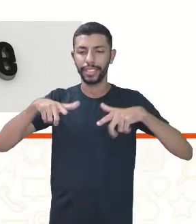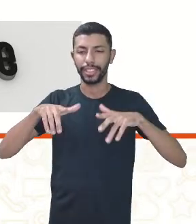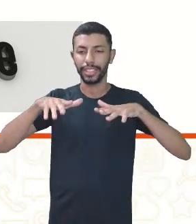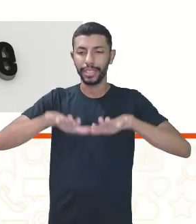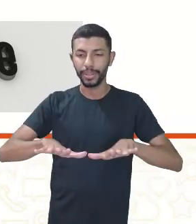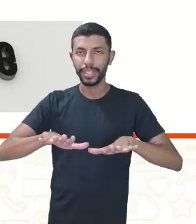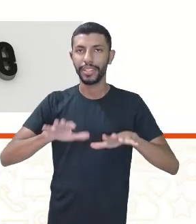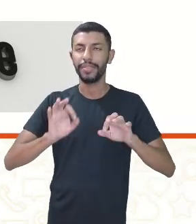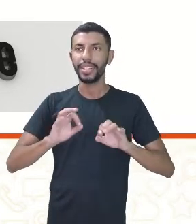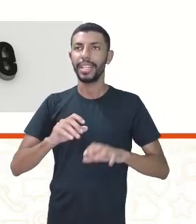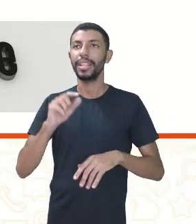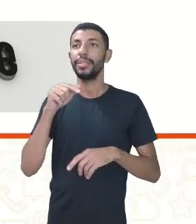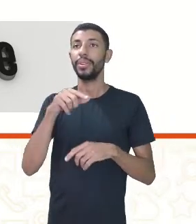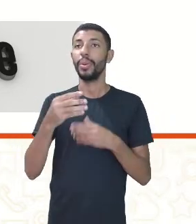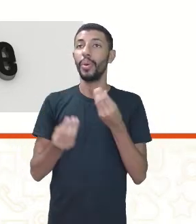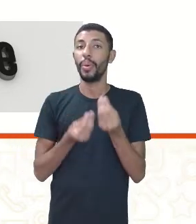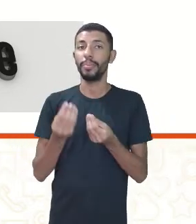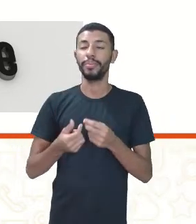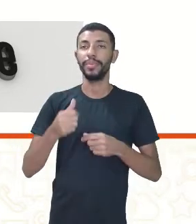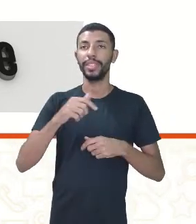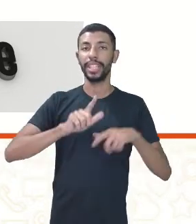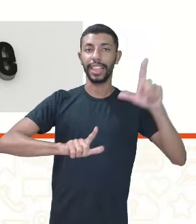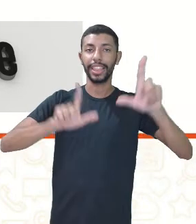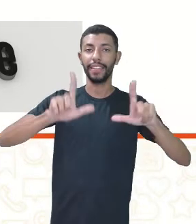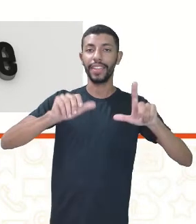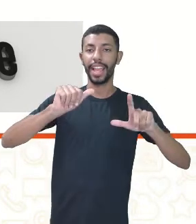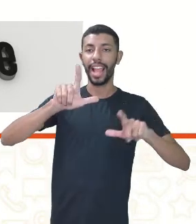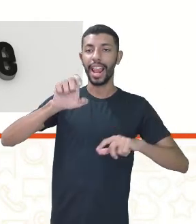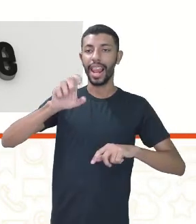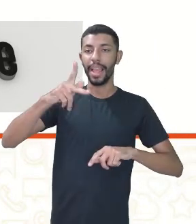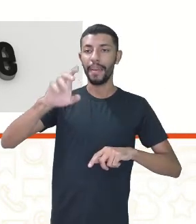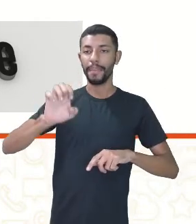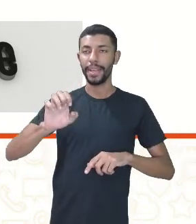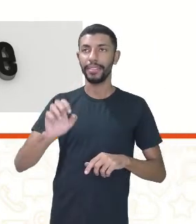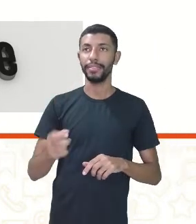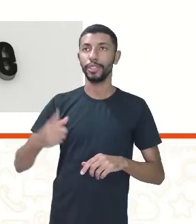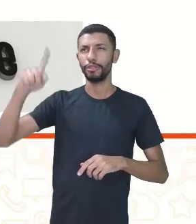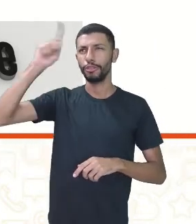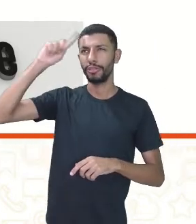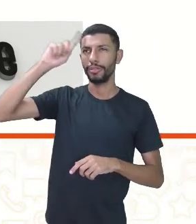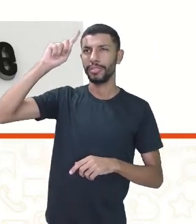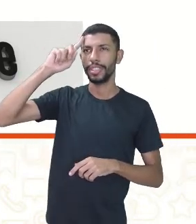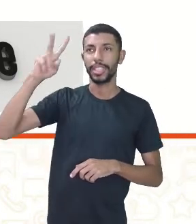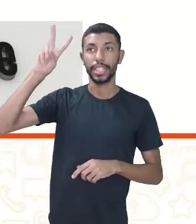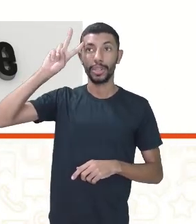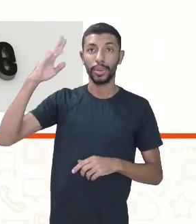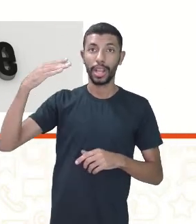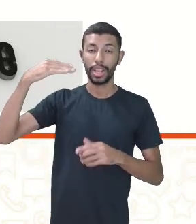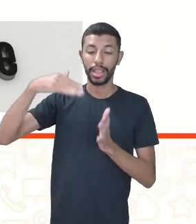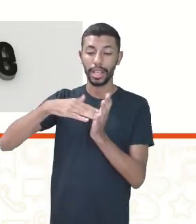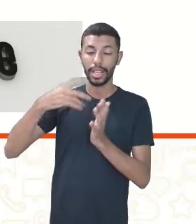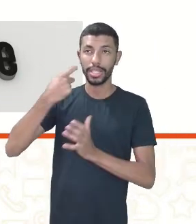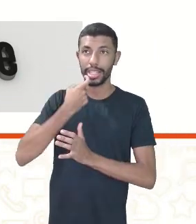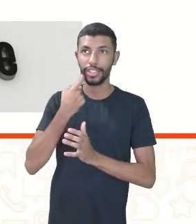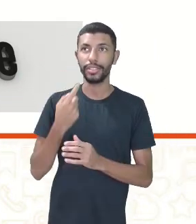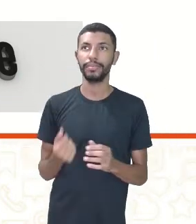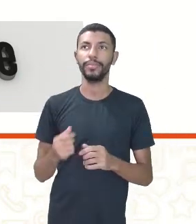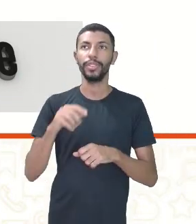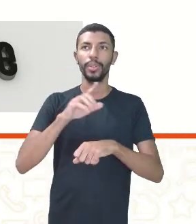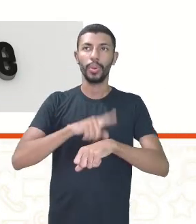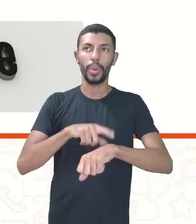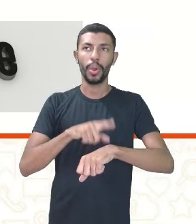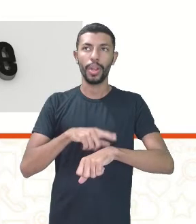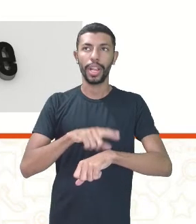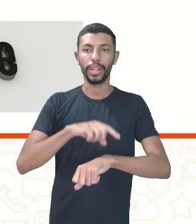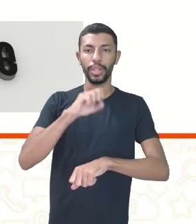diariamente, de segunda a sexta-feira, no horário das 8h45 às 9h. E temos